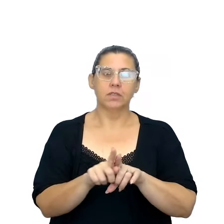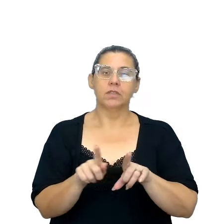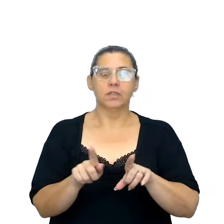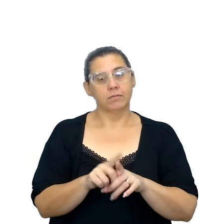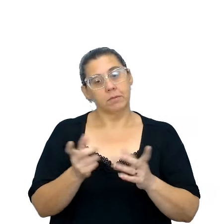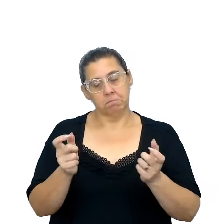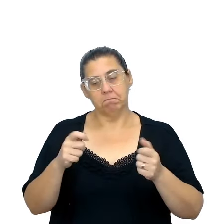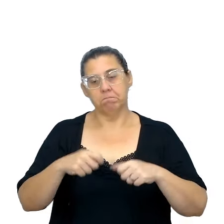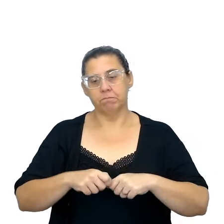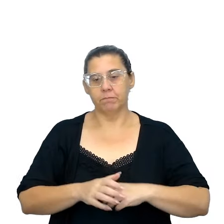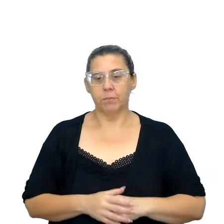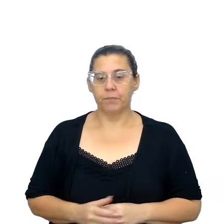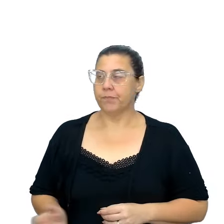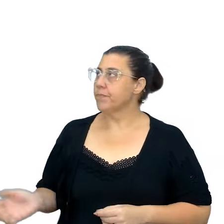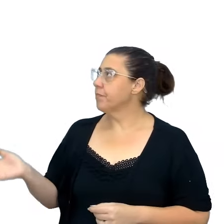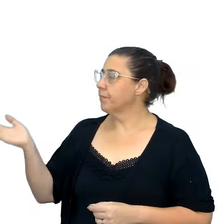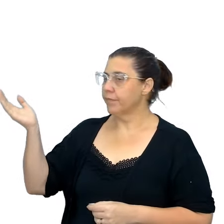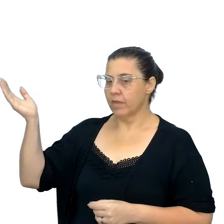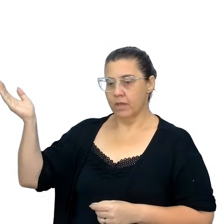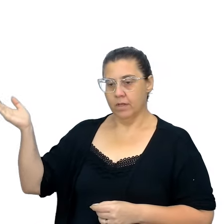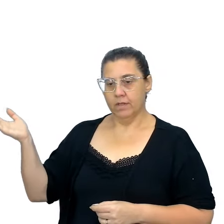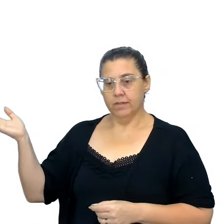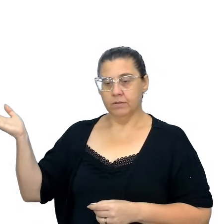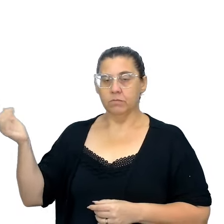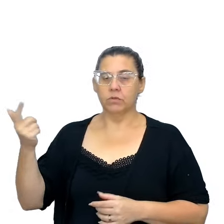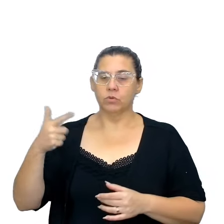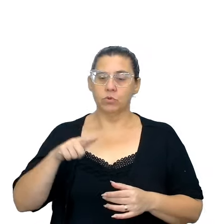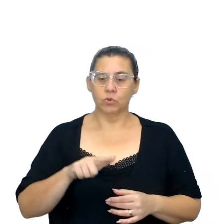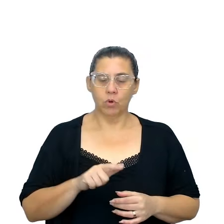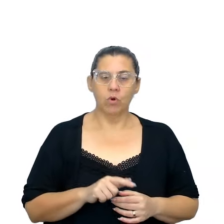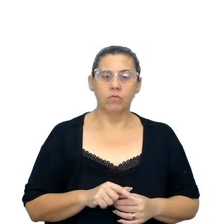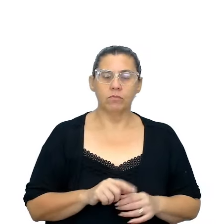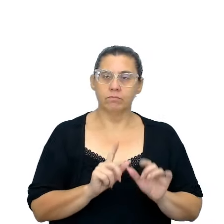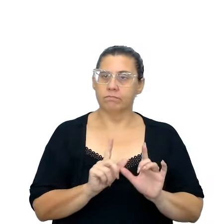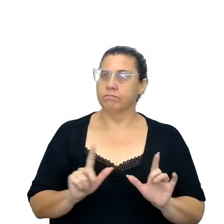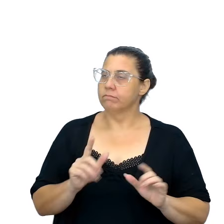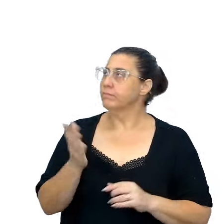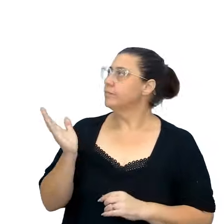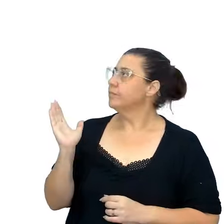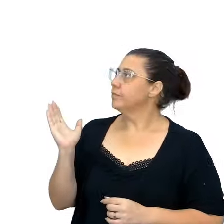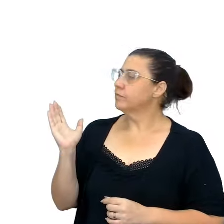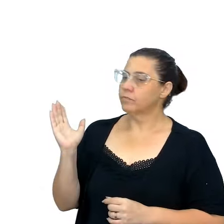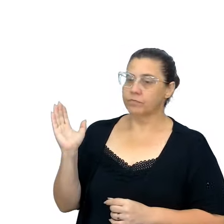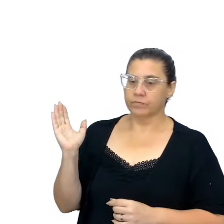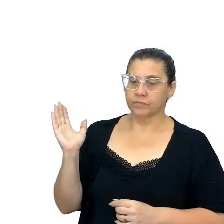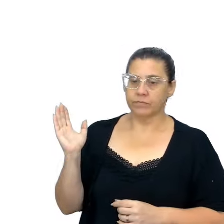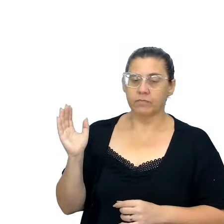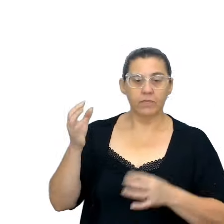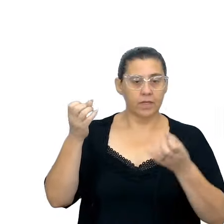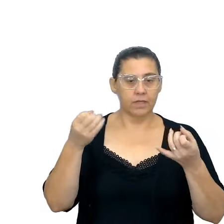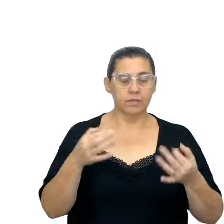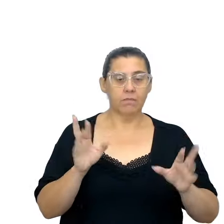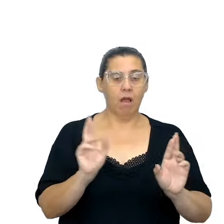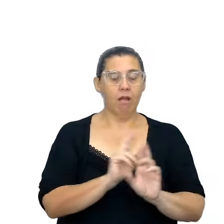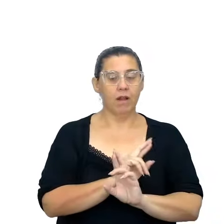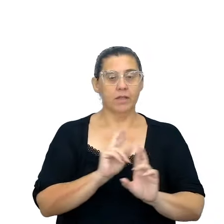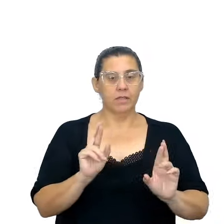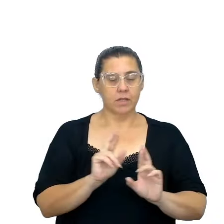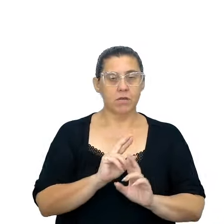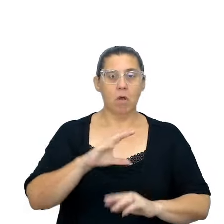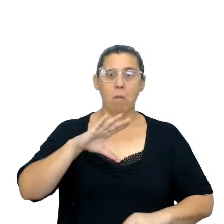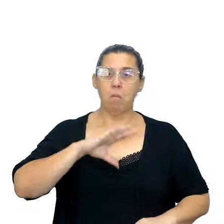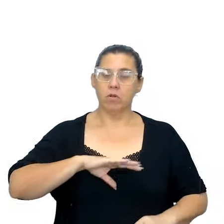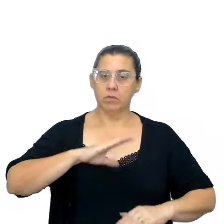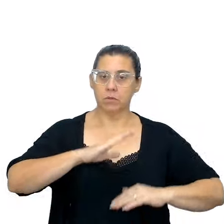possibilidade. Aqui eu trago mais uma vez este quadro, né, que explica essa relação da língua portuguesa com